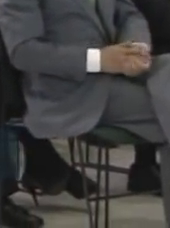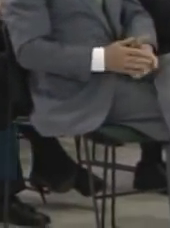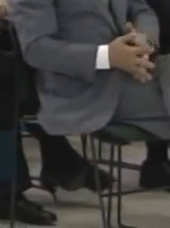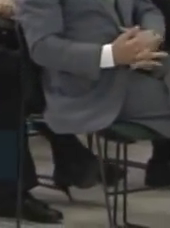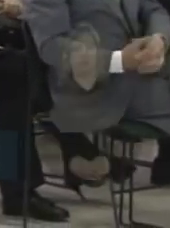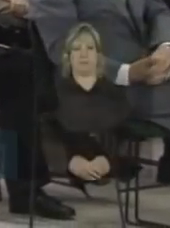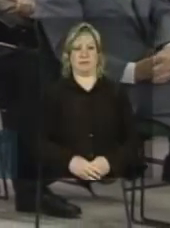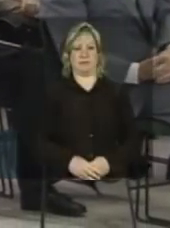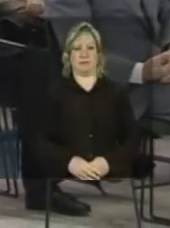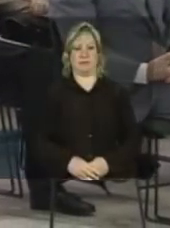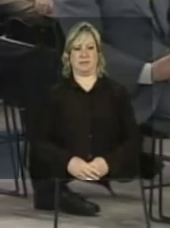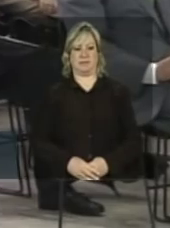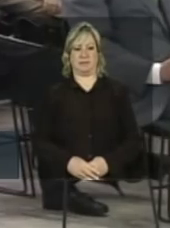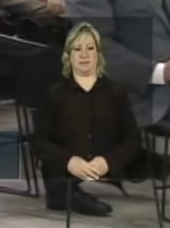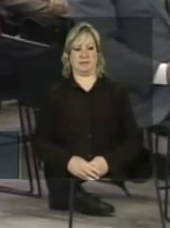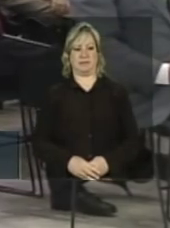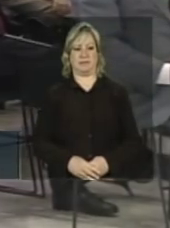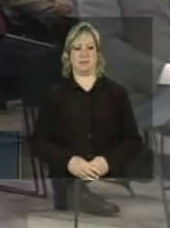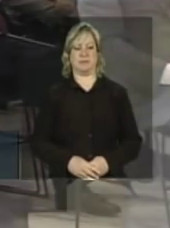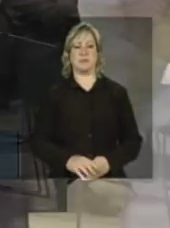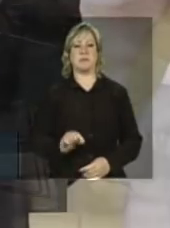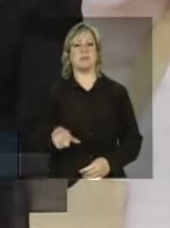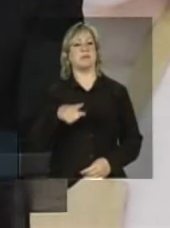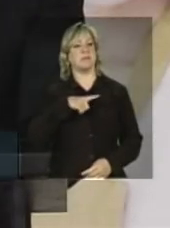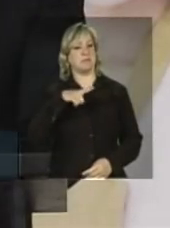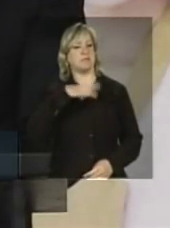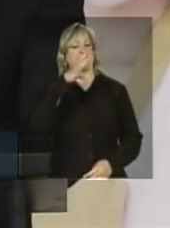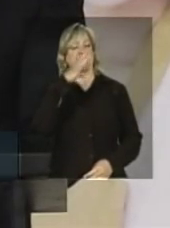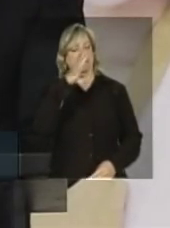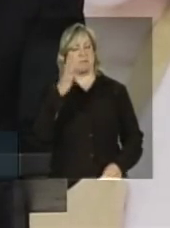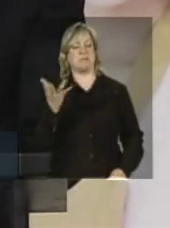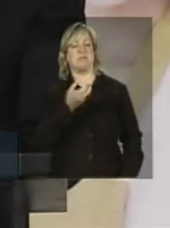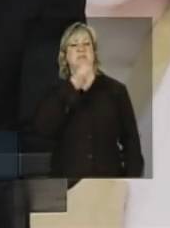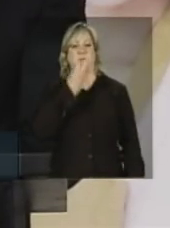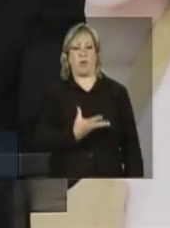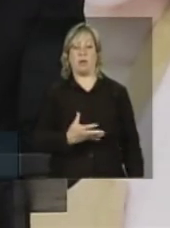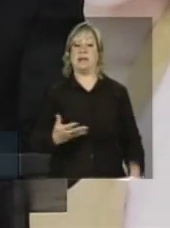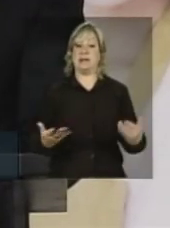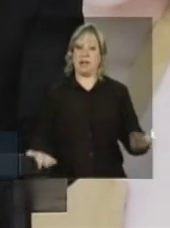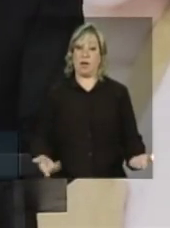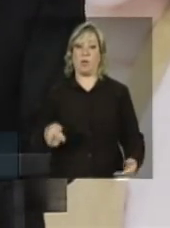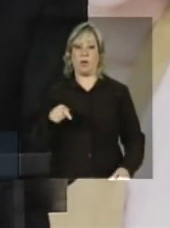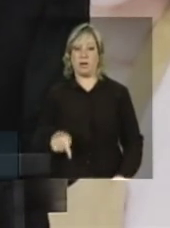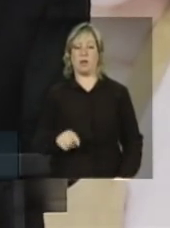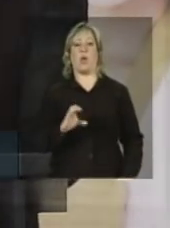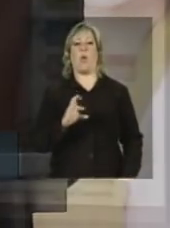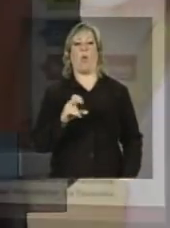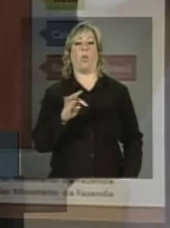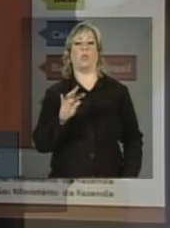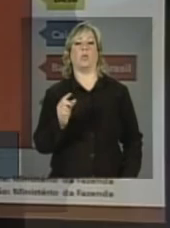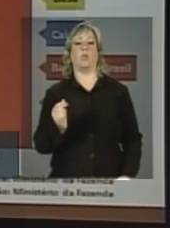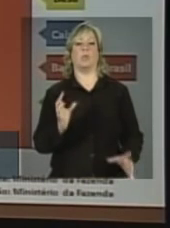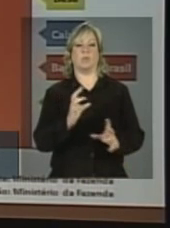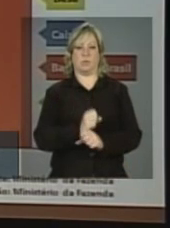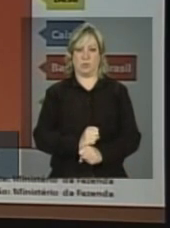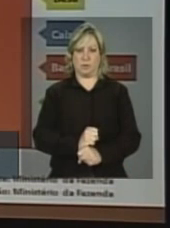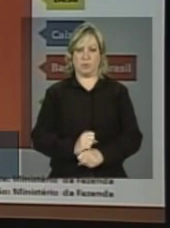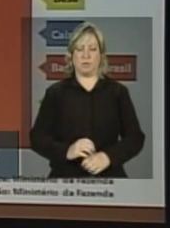Condições excepcionais. E, portanto, o custo para...